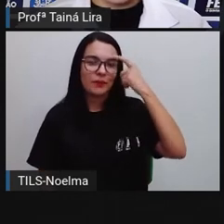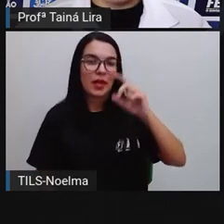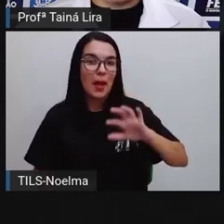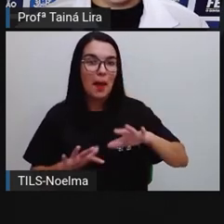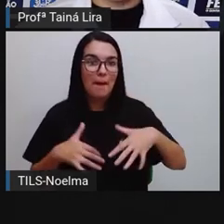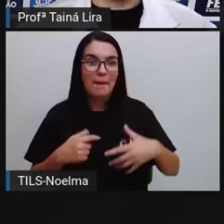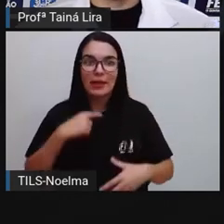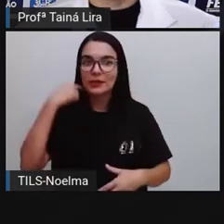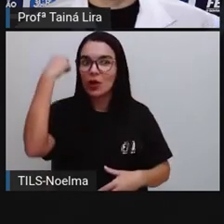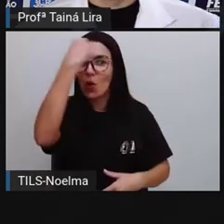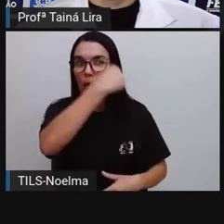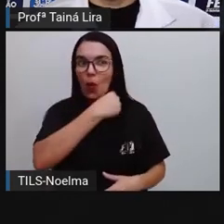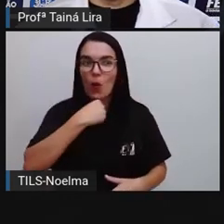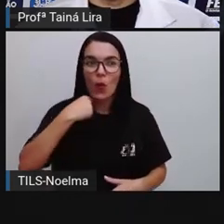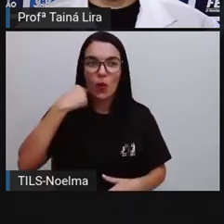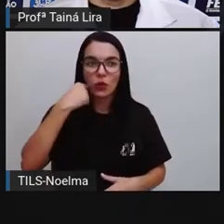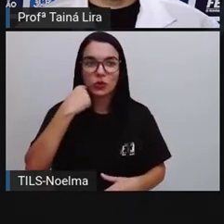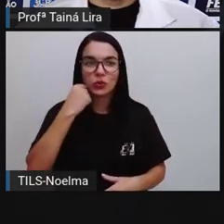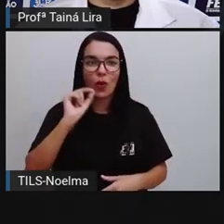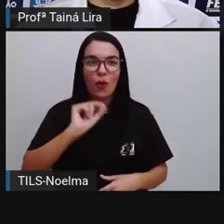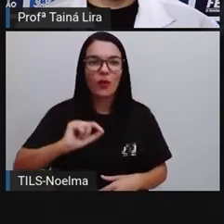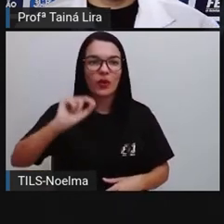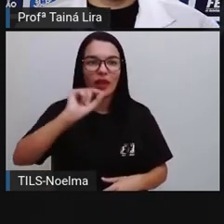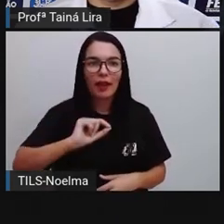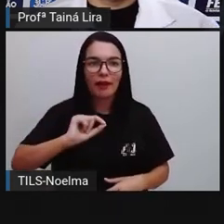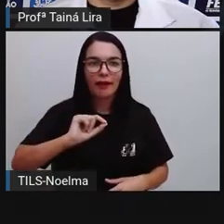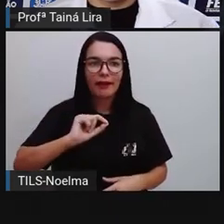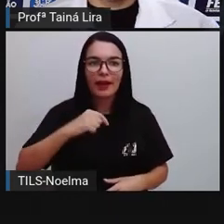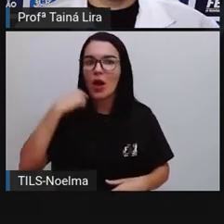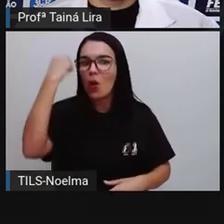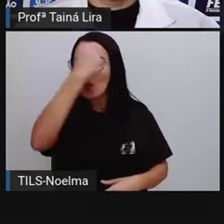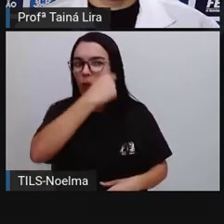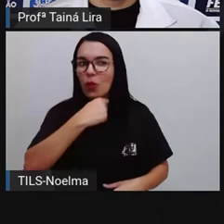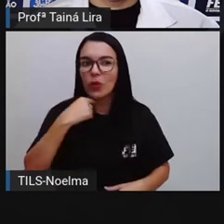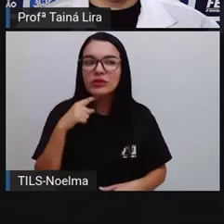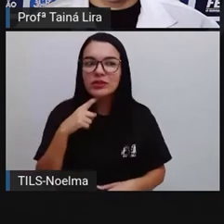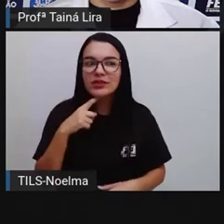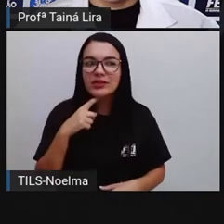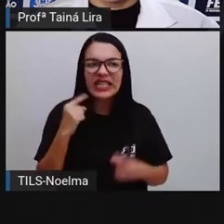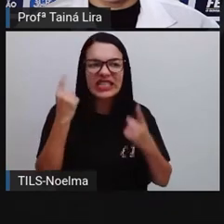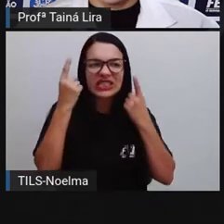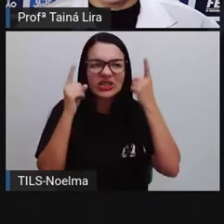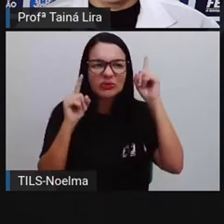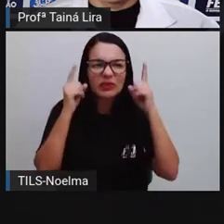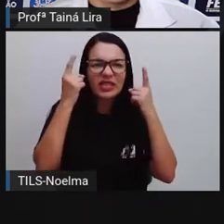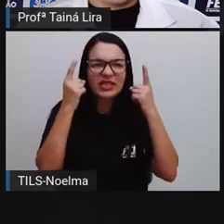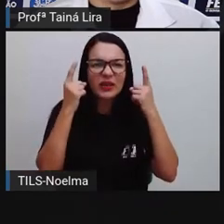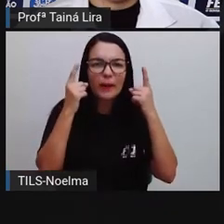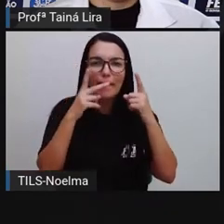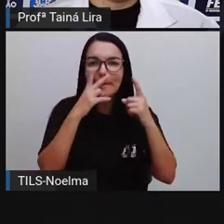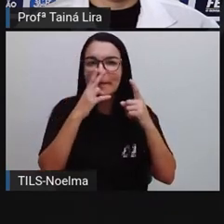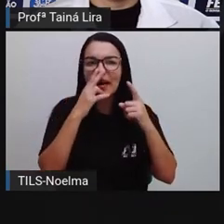ela não falou. E olha lá o que está acontecendo aqui atrás. Trovejando, ó.